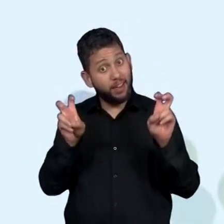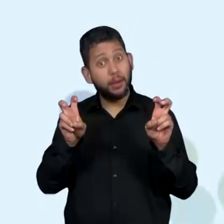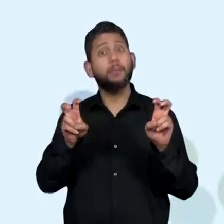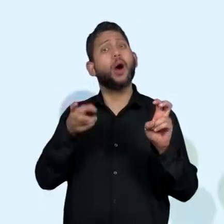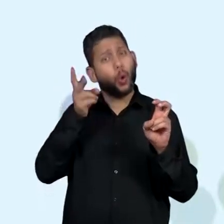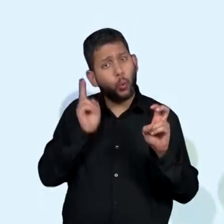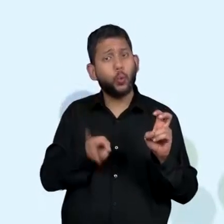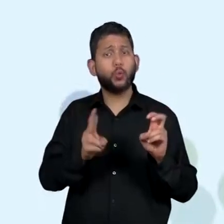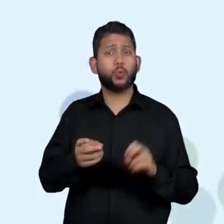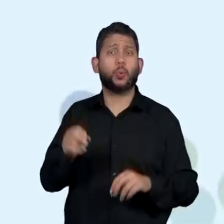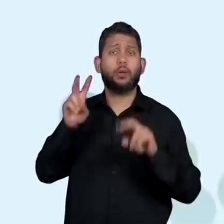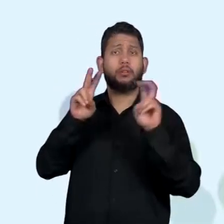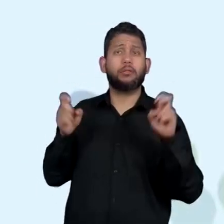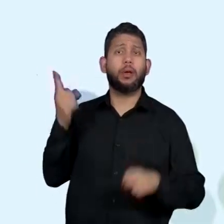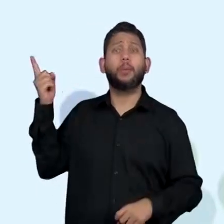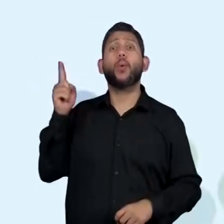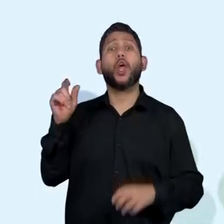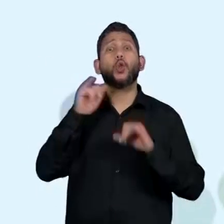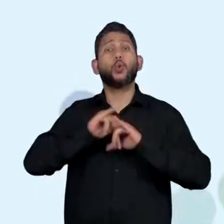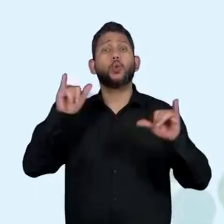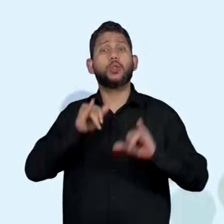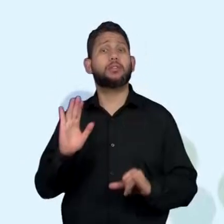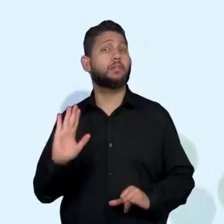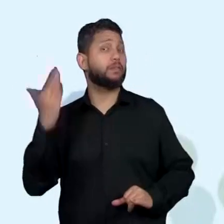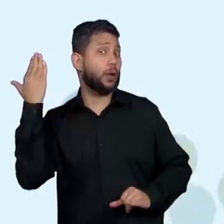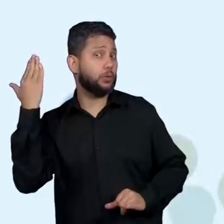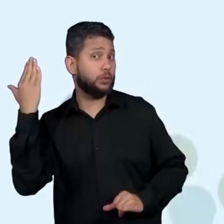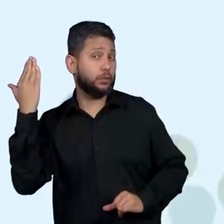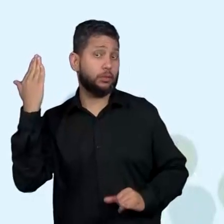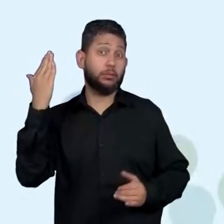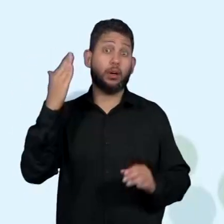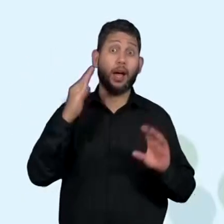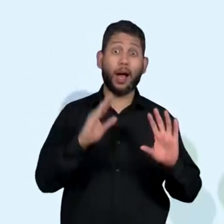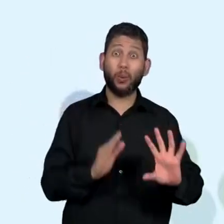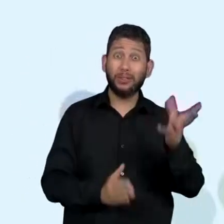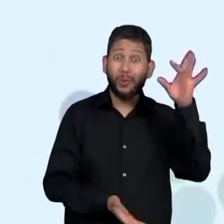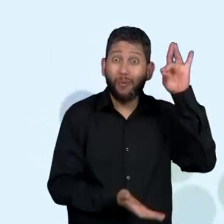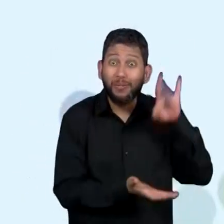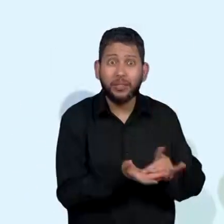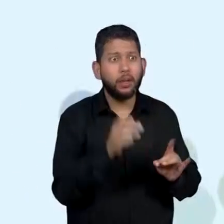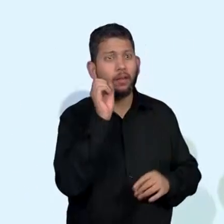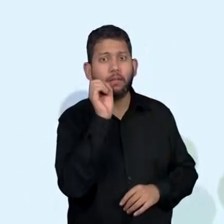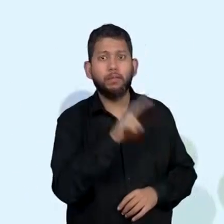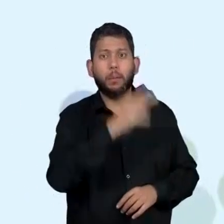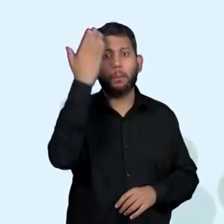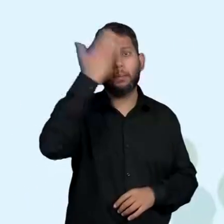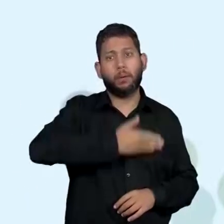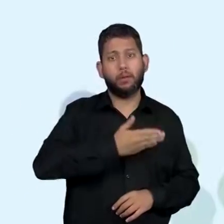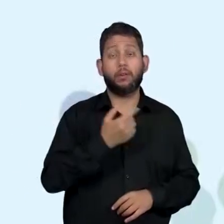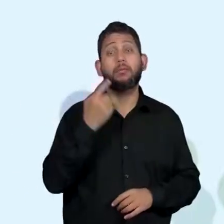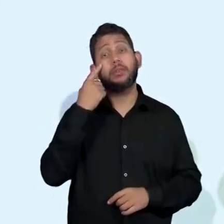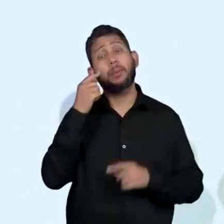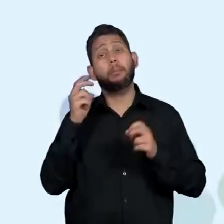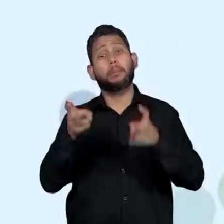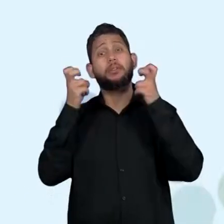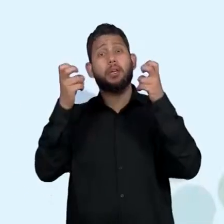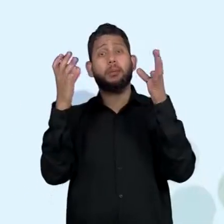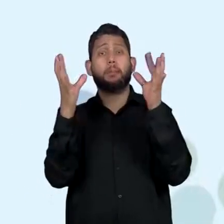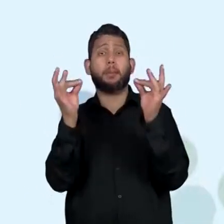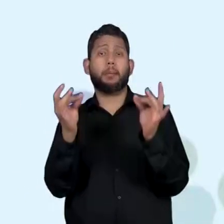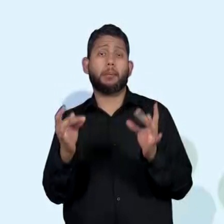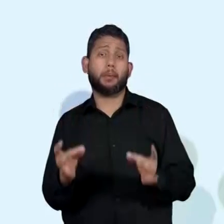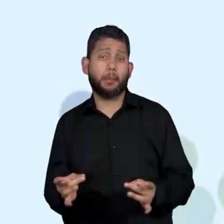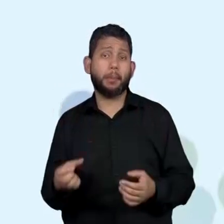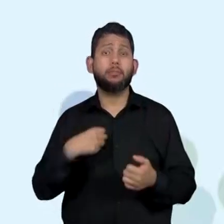fake news e fatos para identificarmos as características que